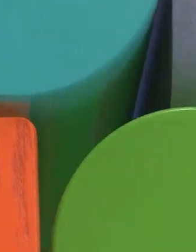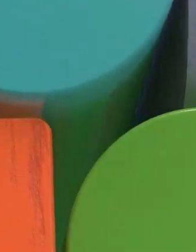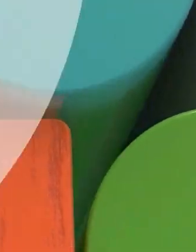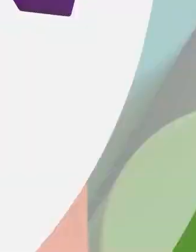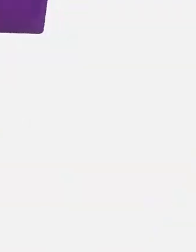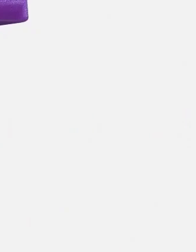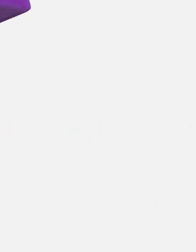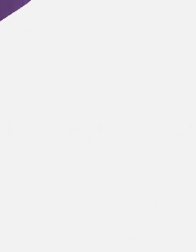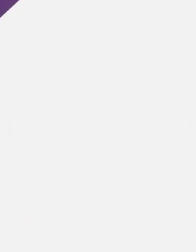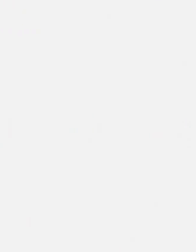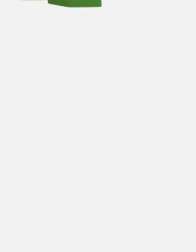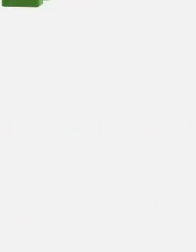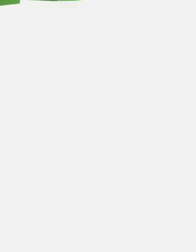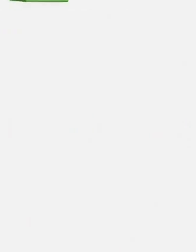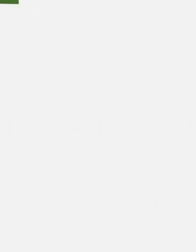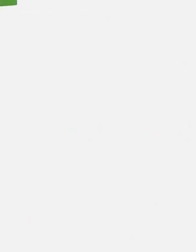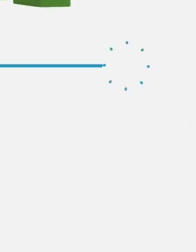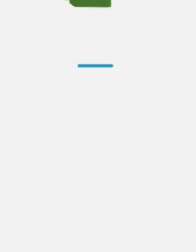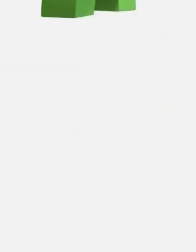Tchau,